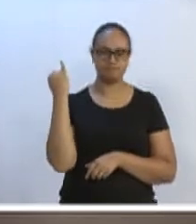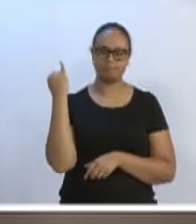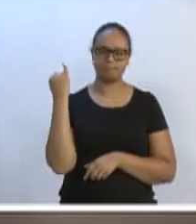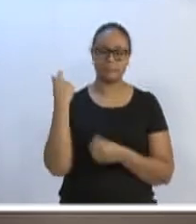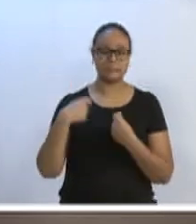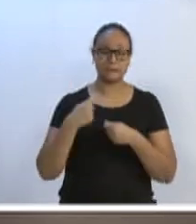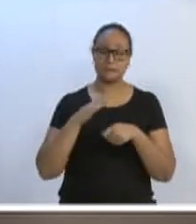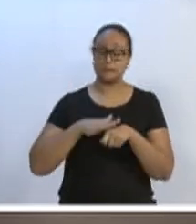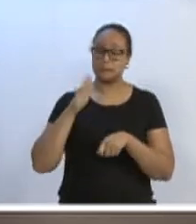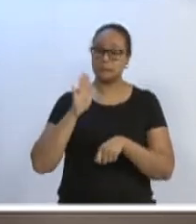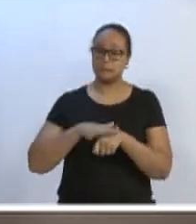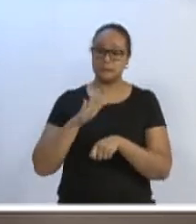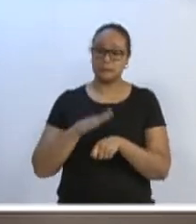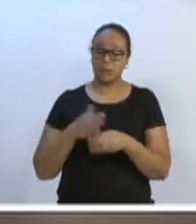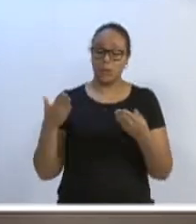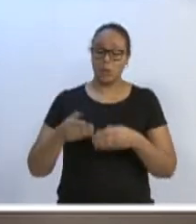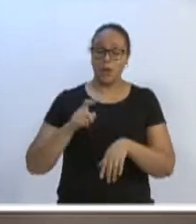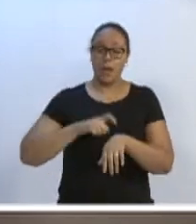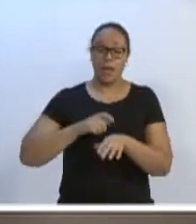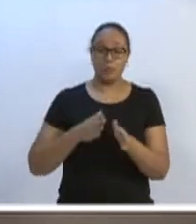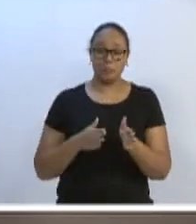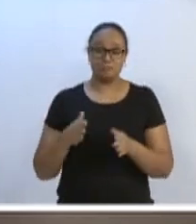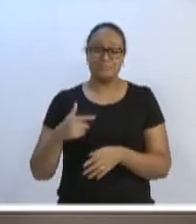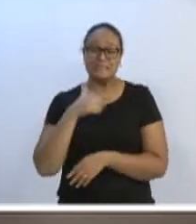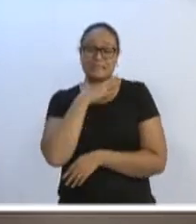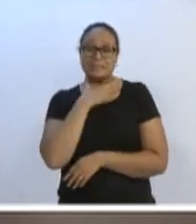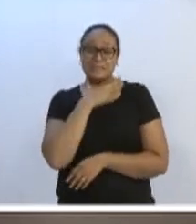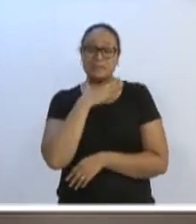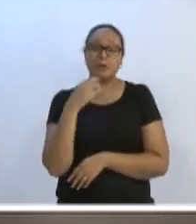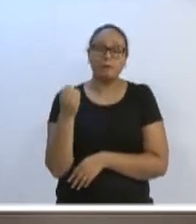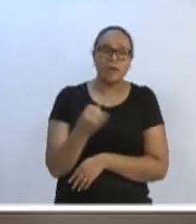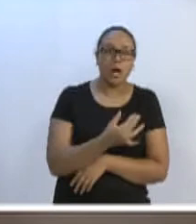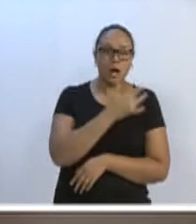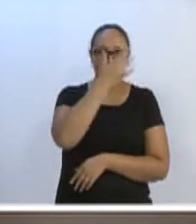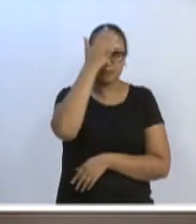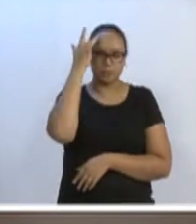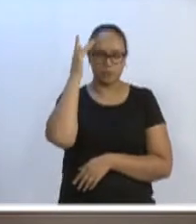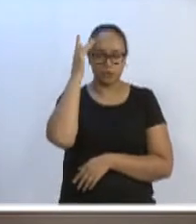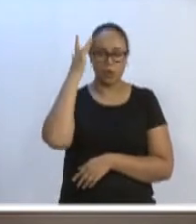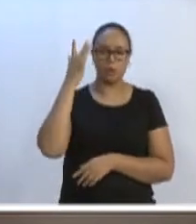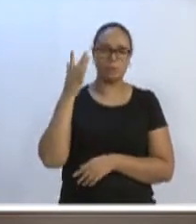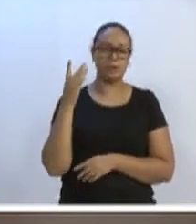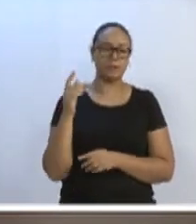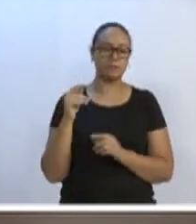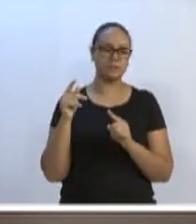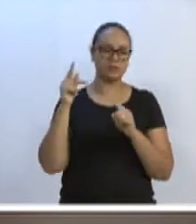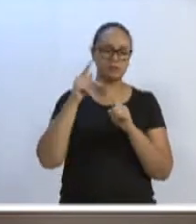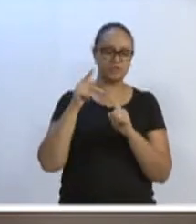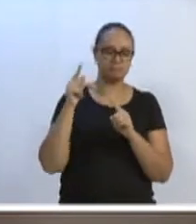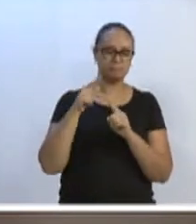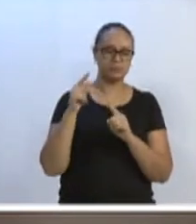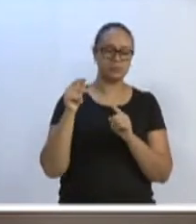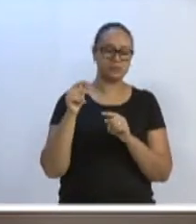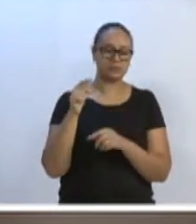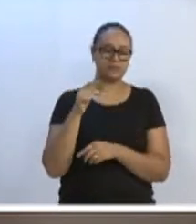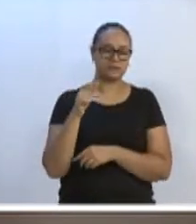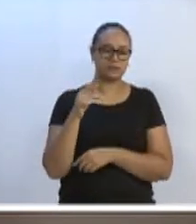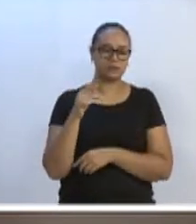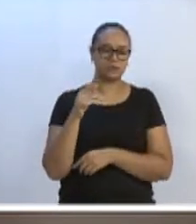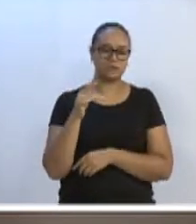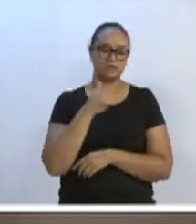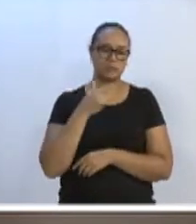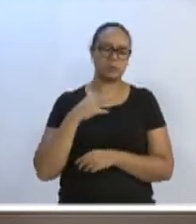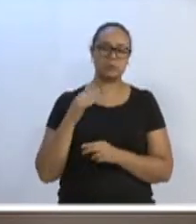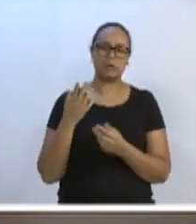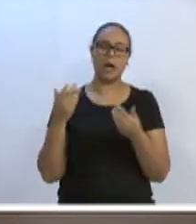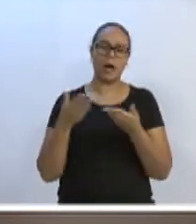ainda mais nessa época de crise que muitas pessoas que tinham plano de saúde estão vindo para o SUS, e aí a demanda cada